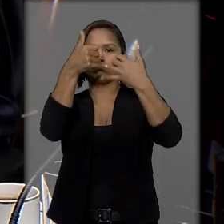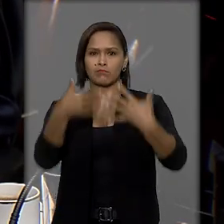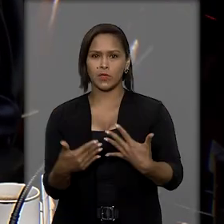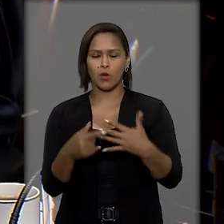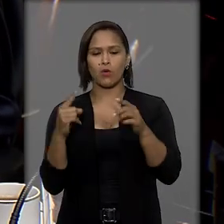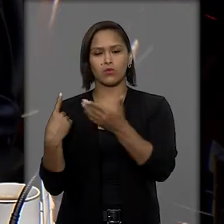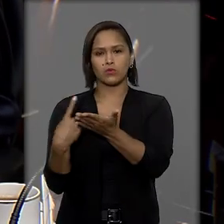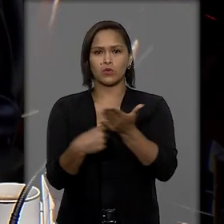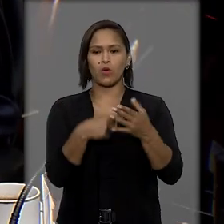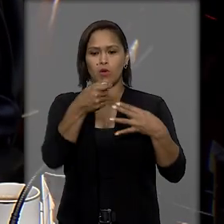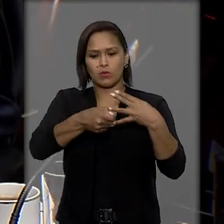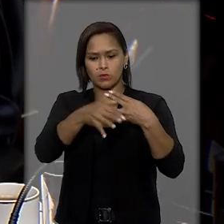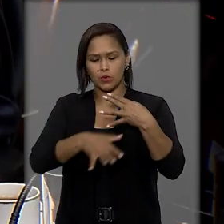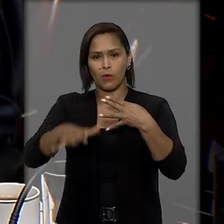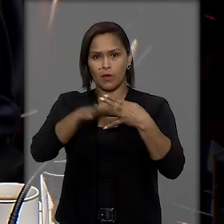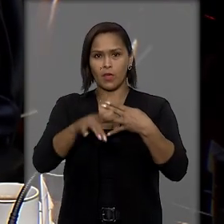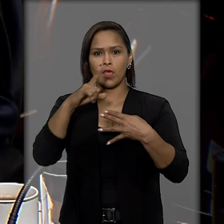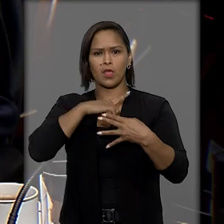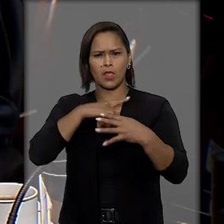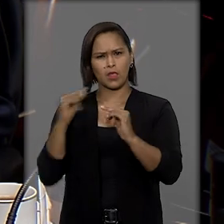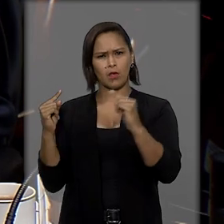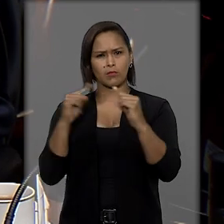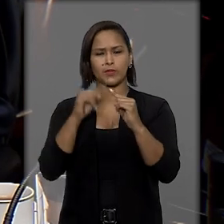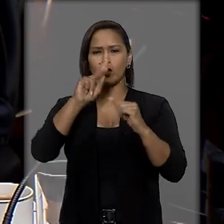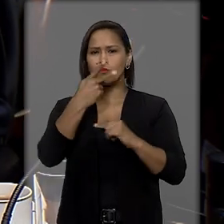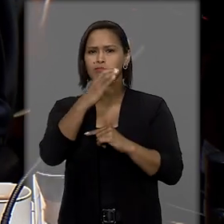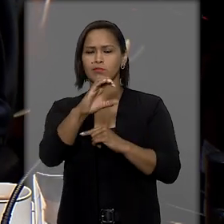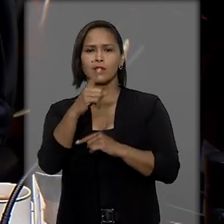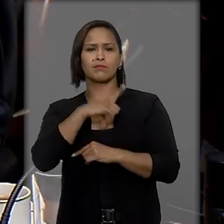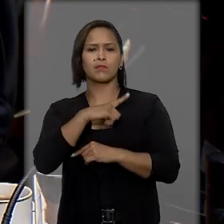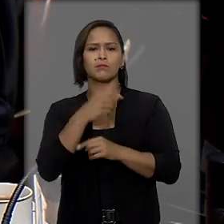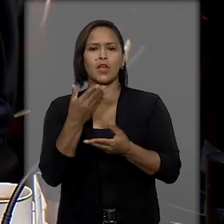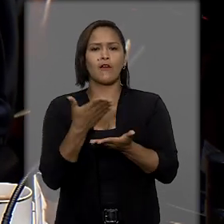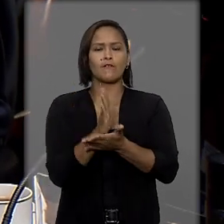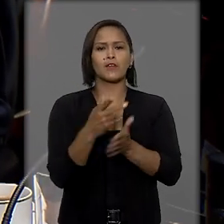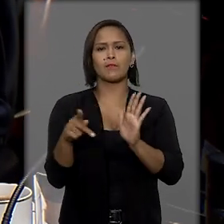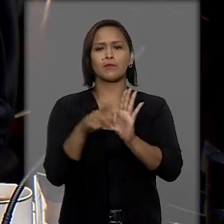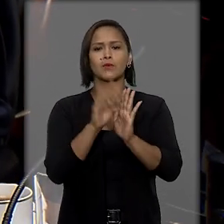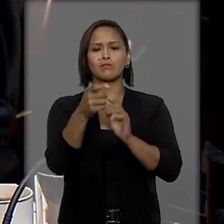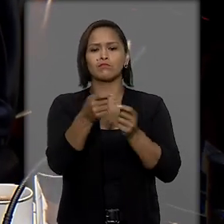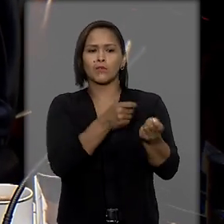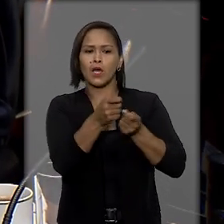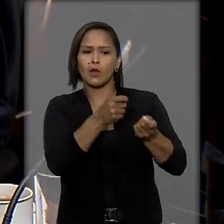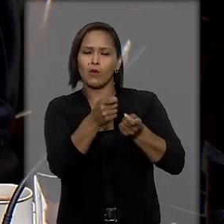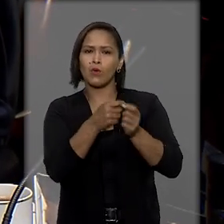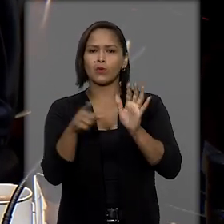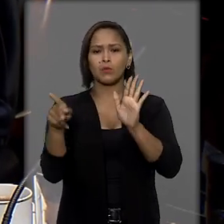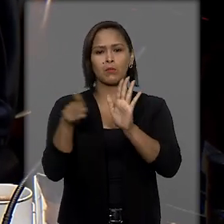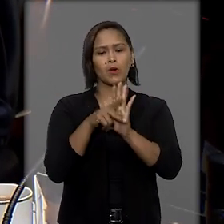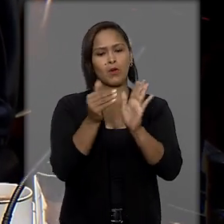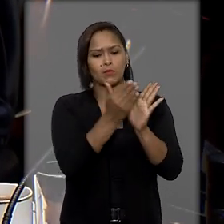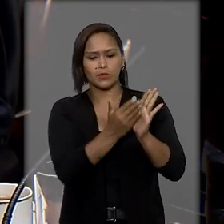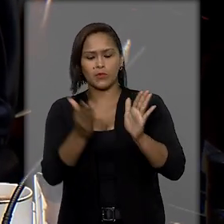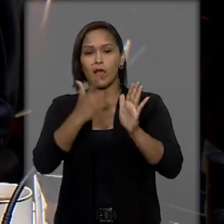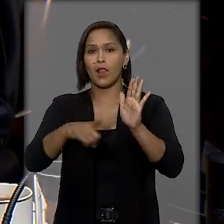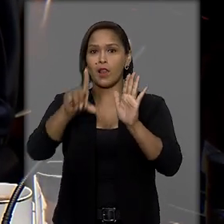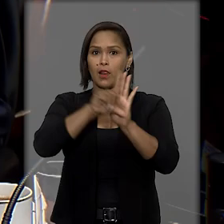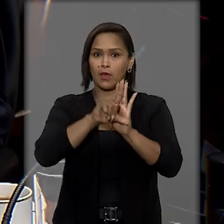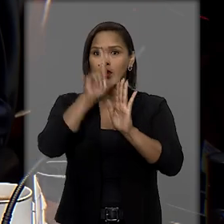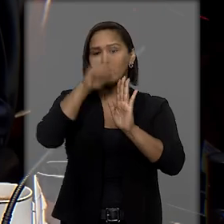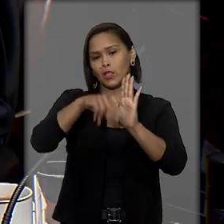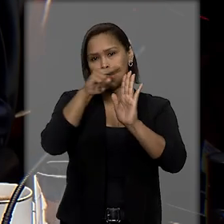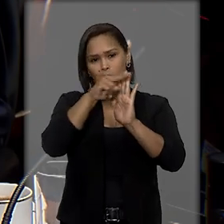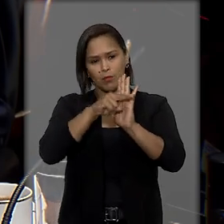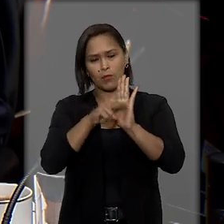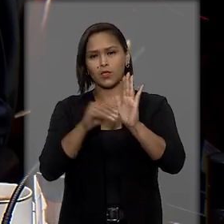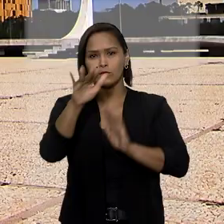acordo com a jurisprudência do STJ, o habeas corpus não constitui via própria para o controle abstrato da validade de leis e atos